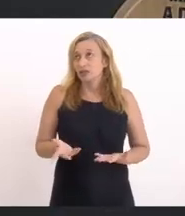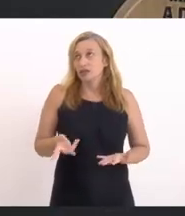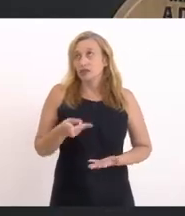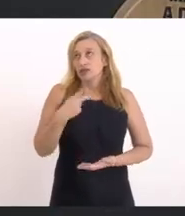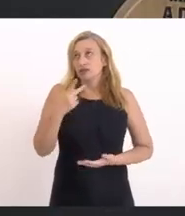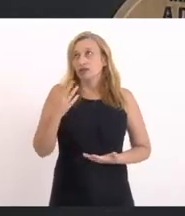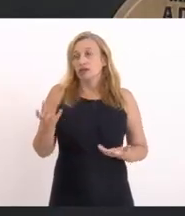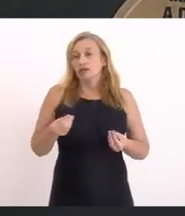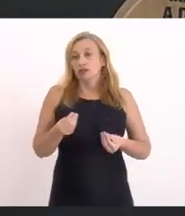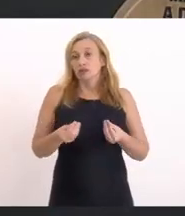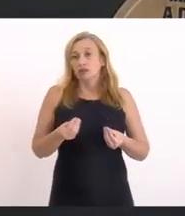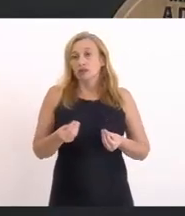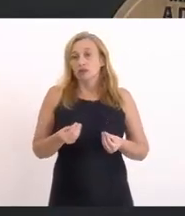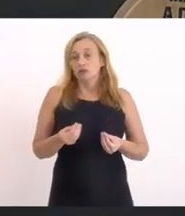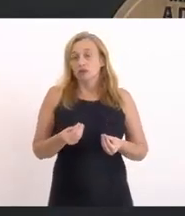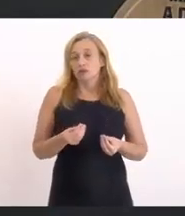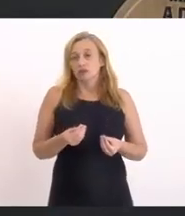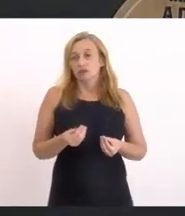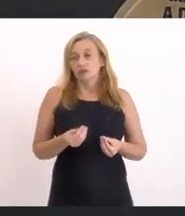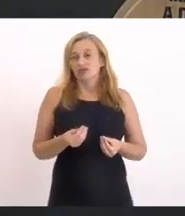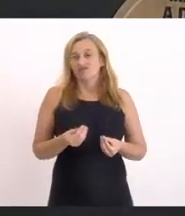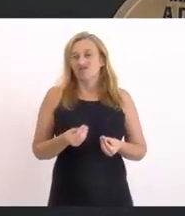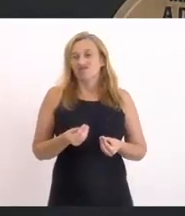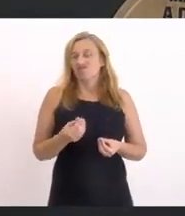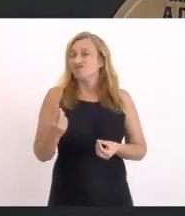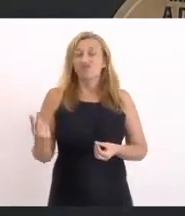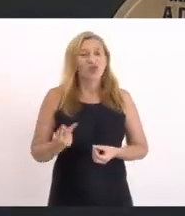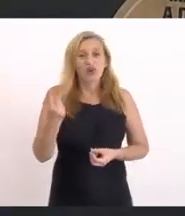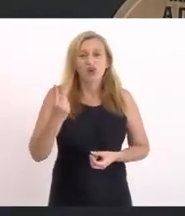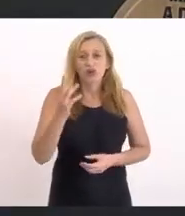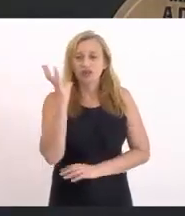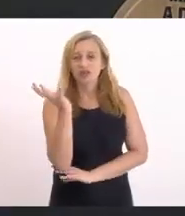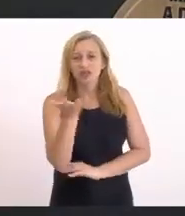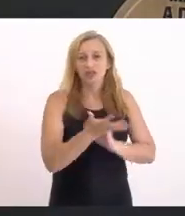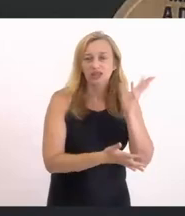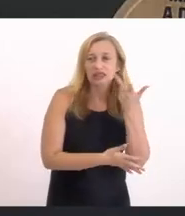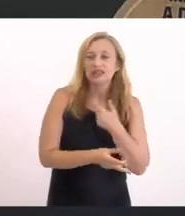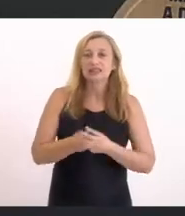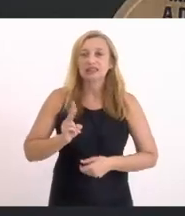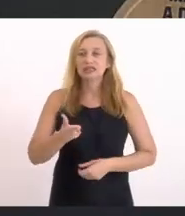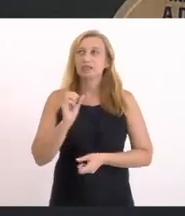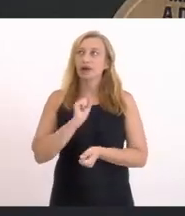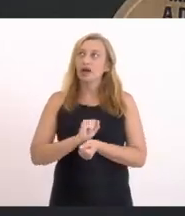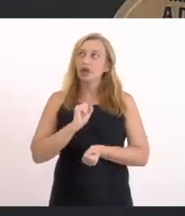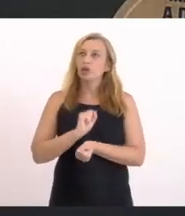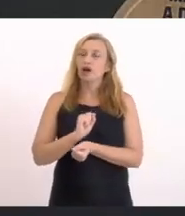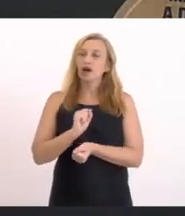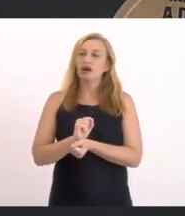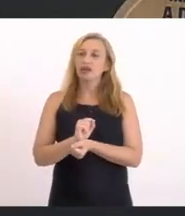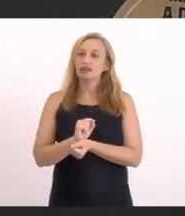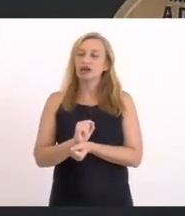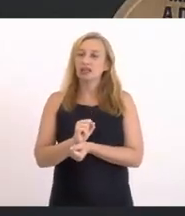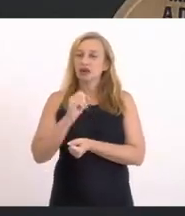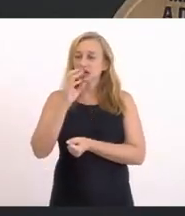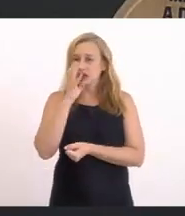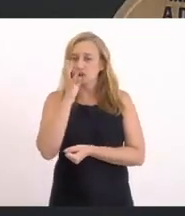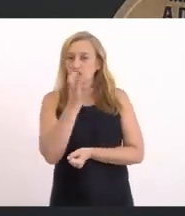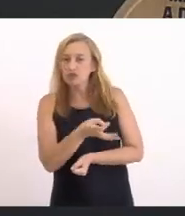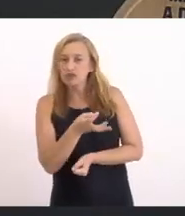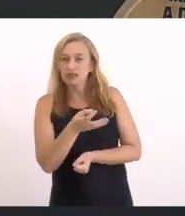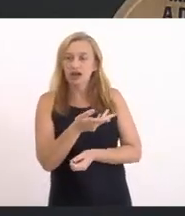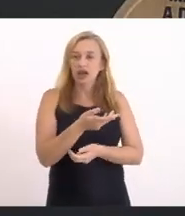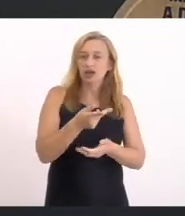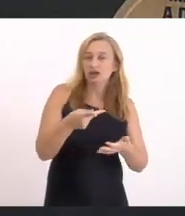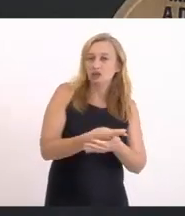dizer Reativo As questões ambientais Ele espera sempre Receber uma notificação Referente a algo errado Que tem